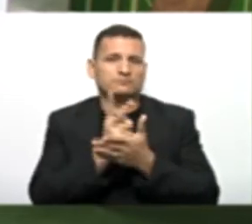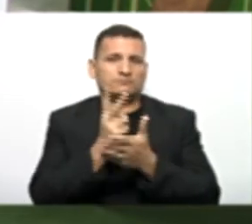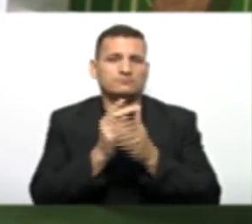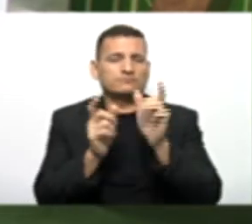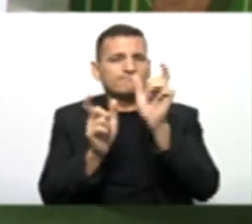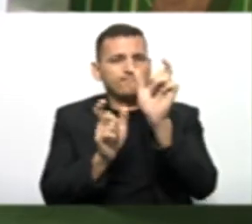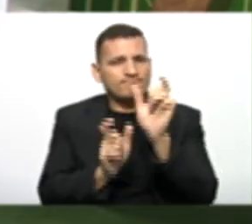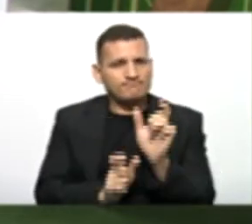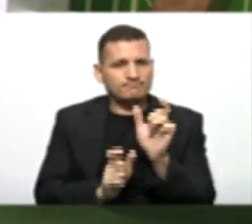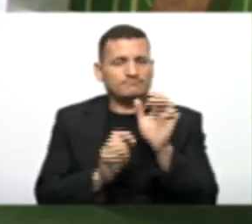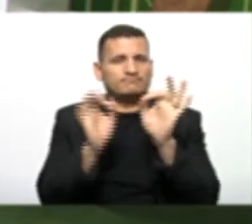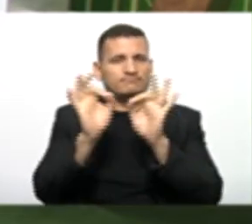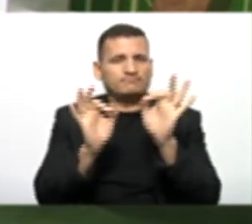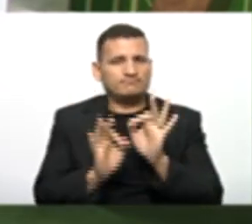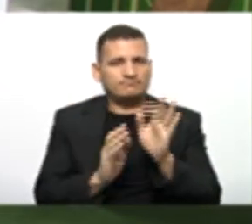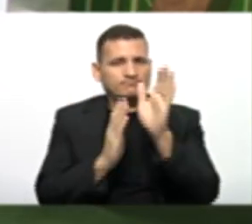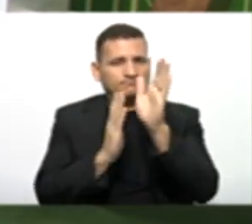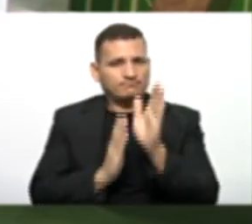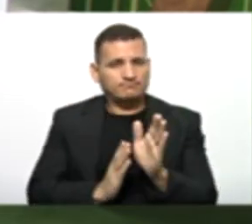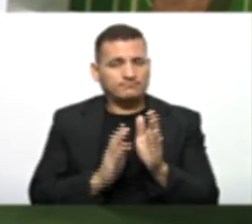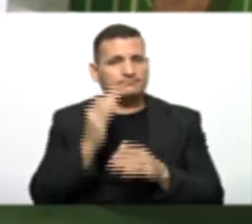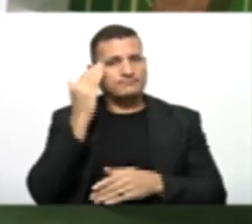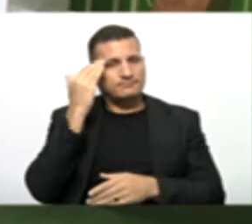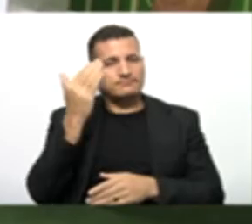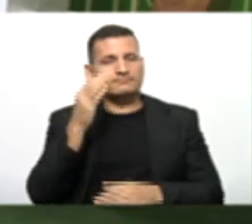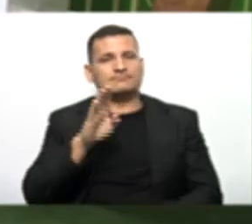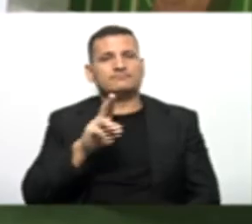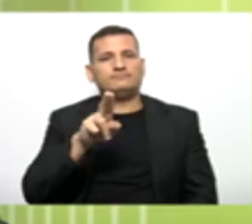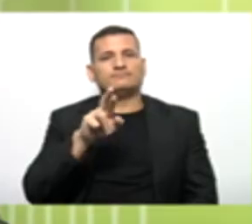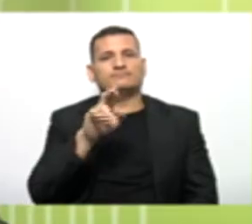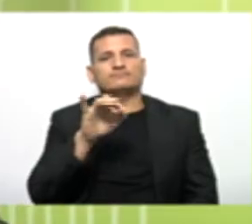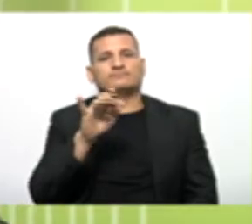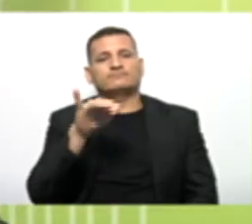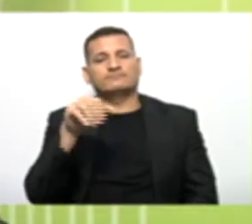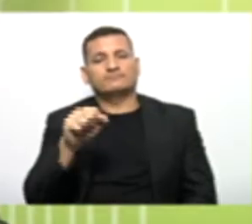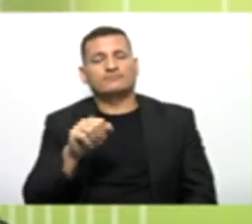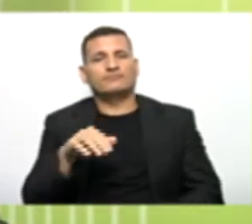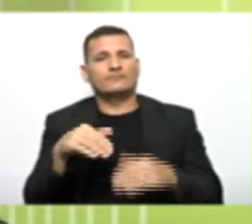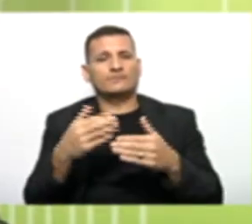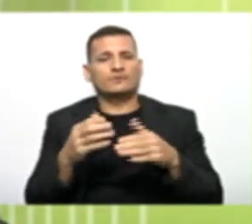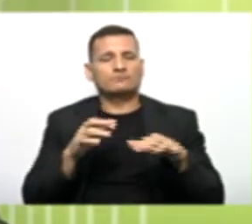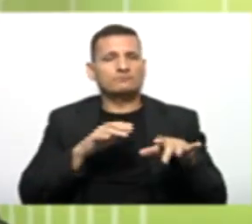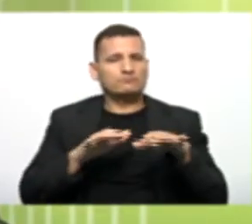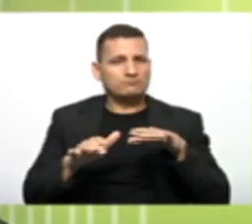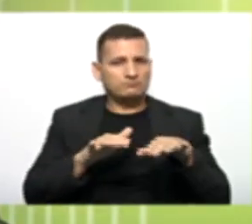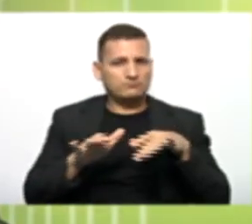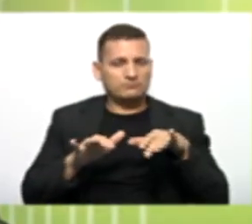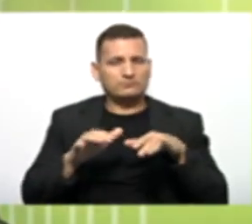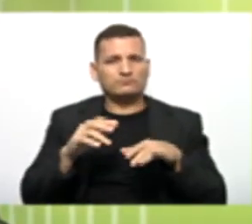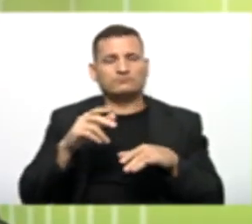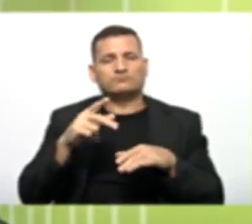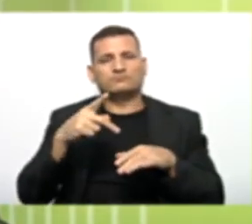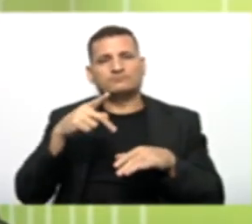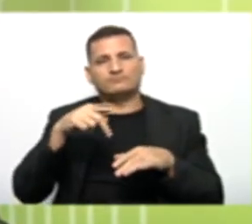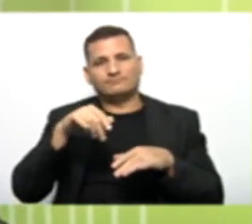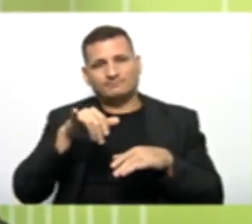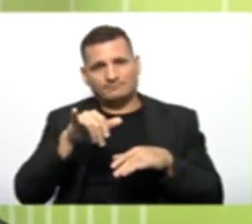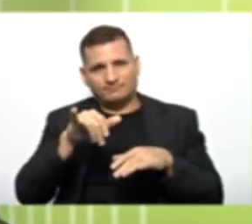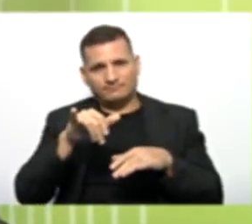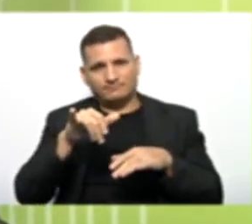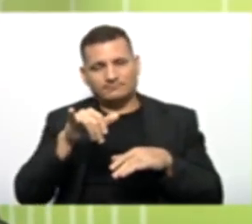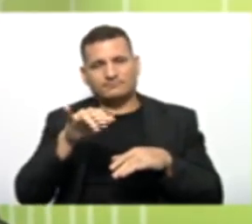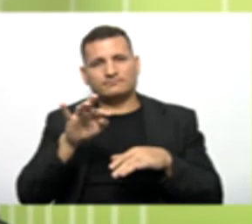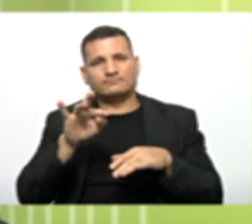Muito obrigado Por esse comentário Pessoal de Buritiz Quando nós trabalhamos Com a programação em Python Nós já falamos isso Aqui em aulas